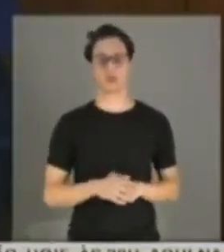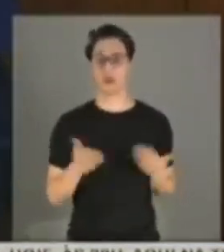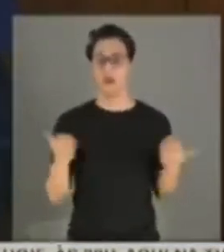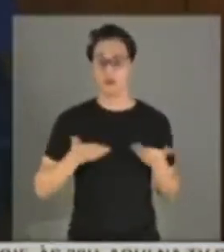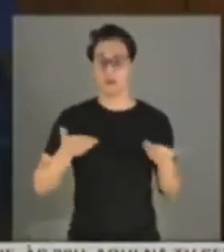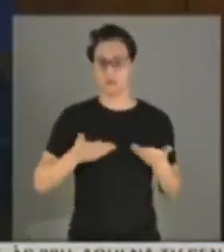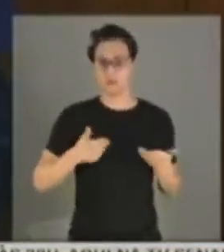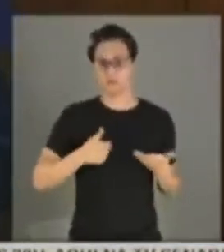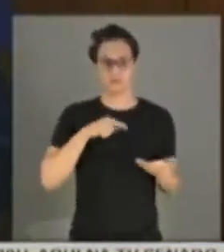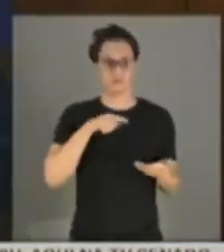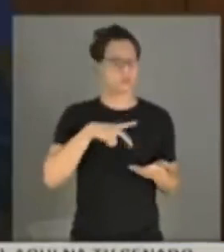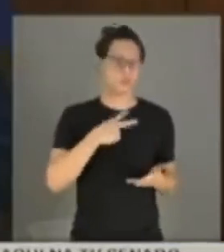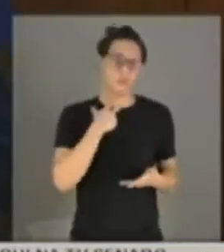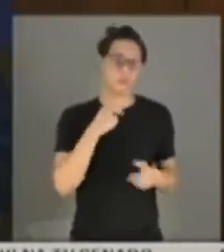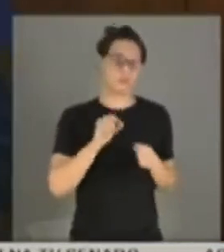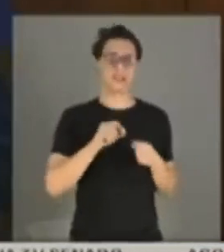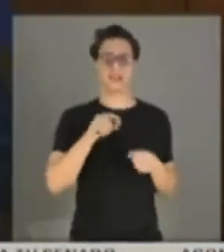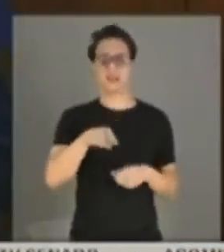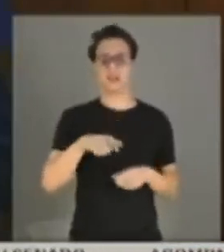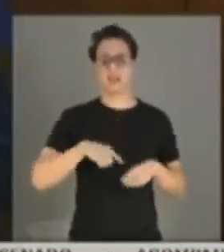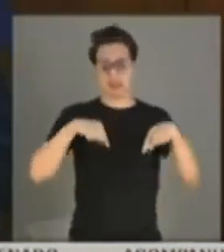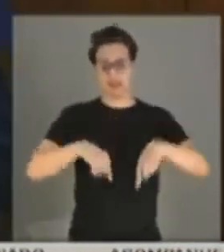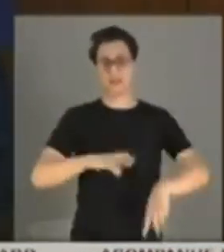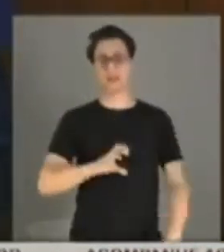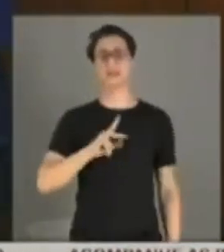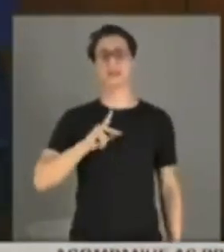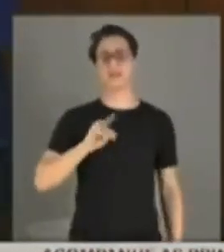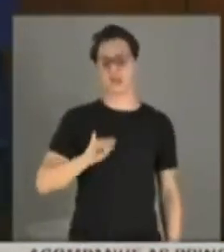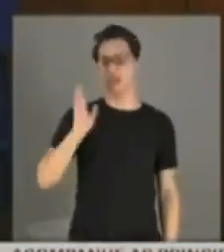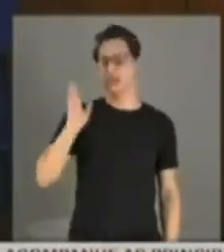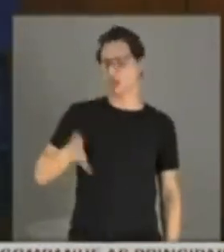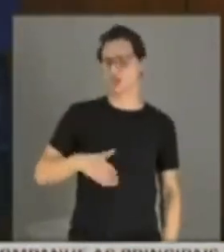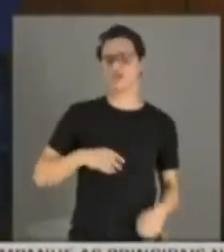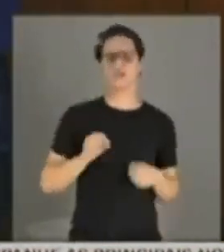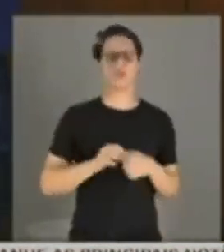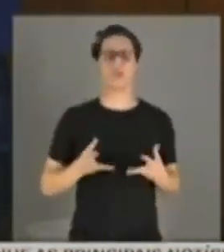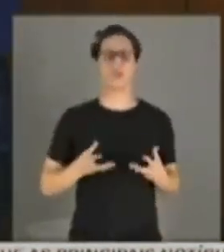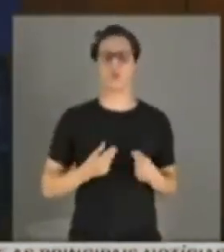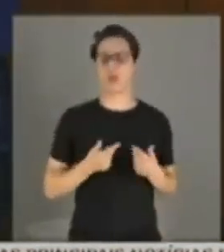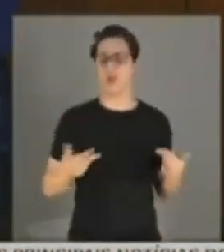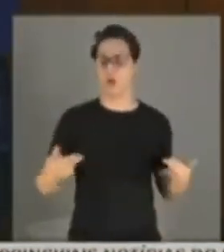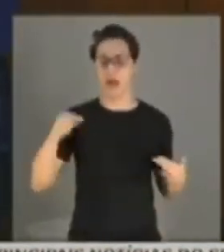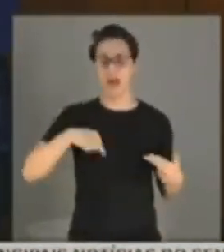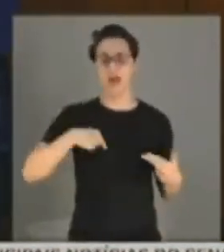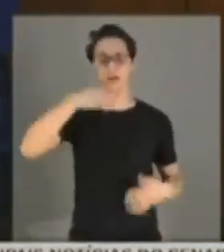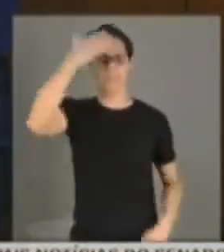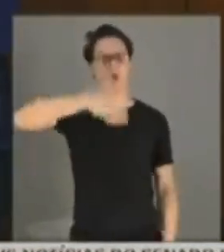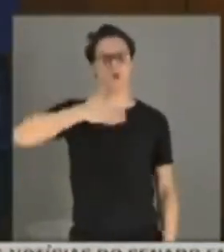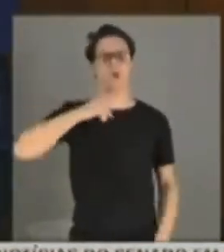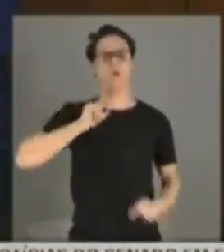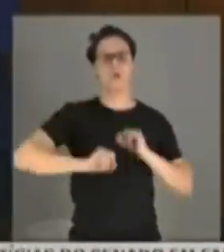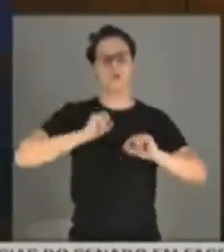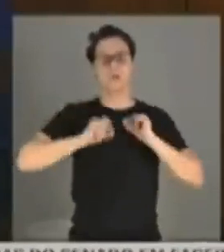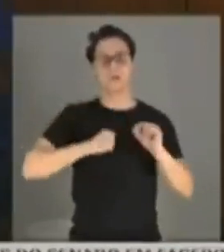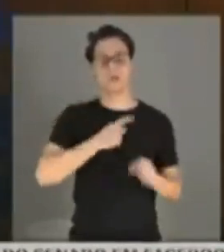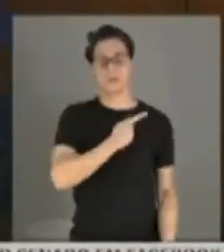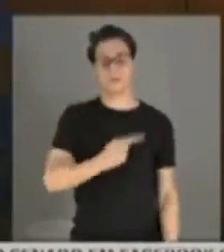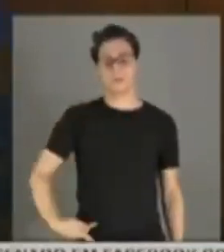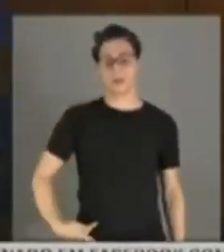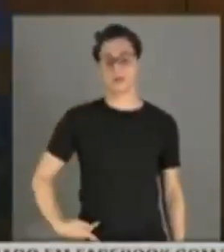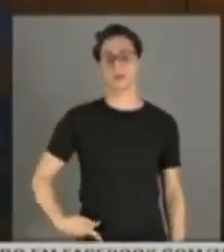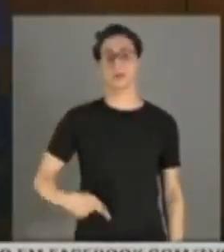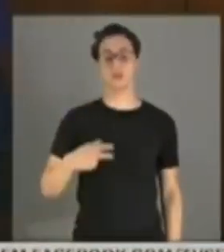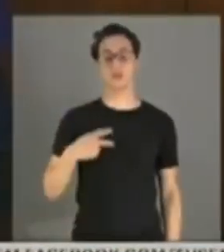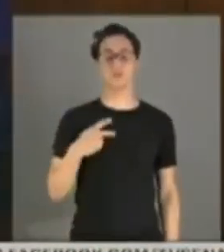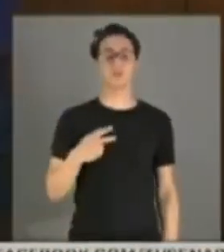jamais fazer isso. Essa CPI já jogou luz em muita coisa. Aqui foi provado que o presidente da República e seus